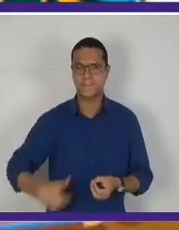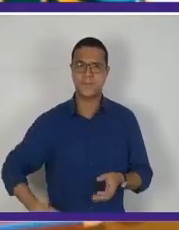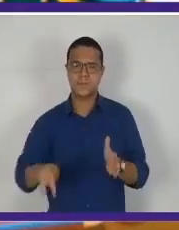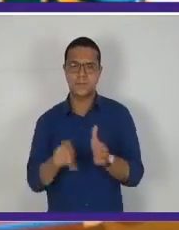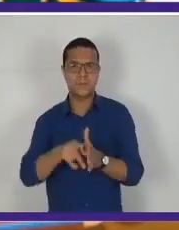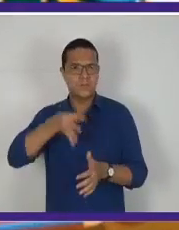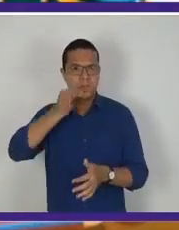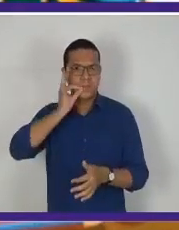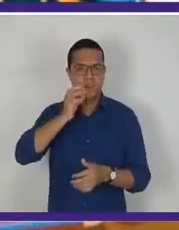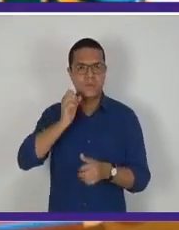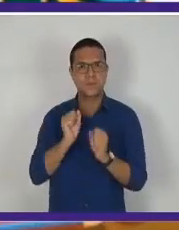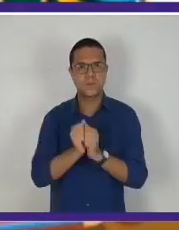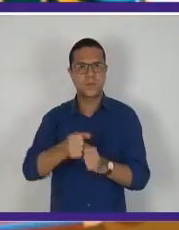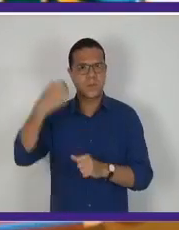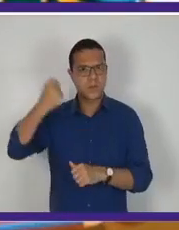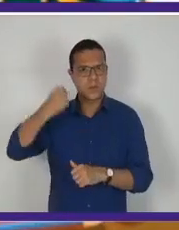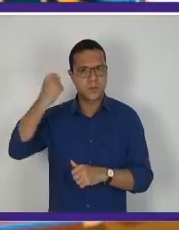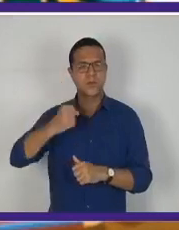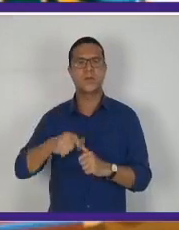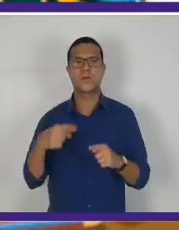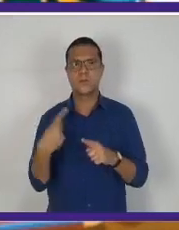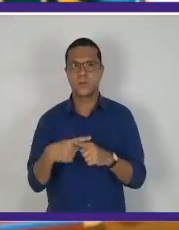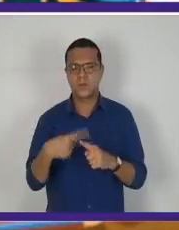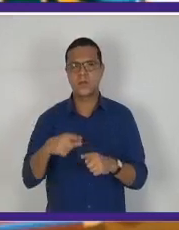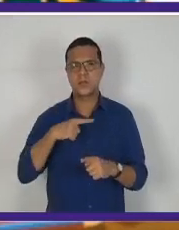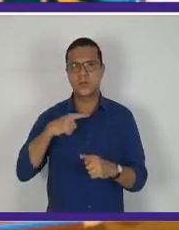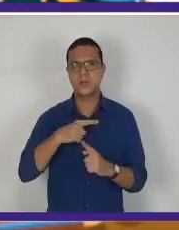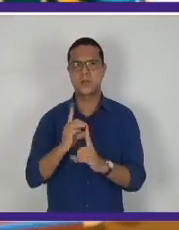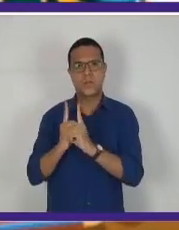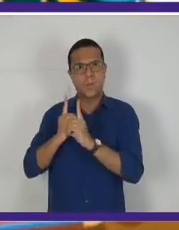devido ao monopólio exercido por essas oligarquias.